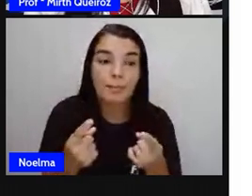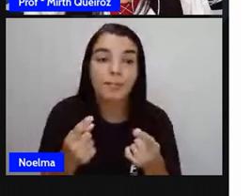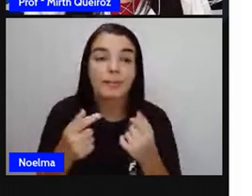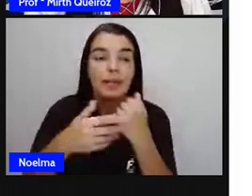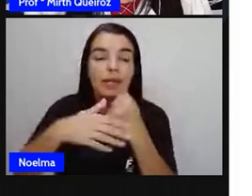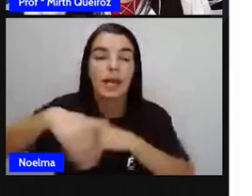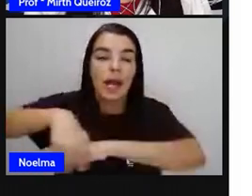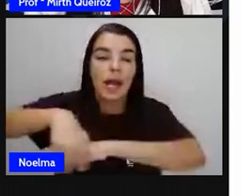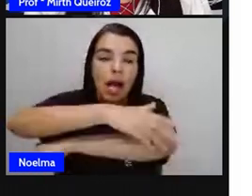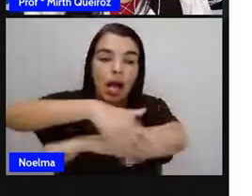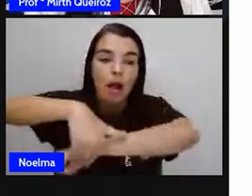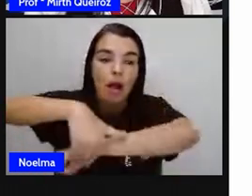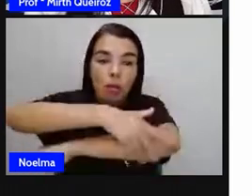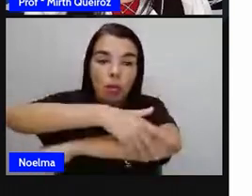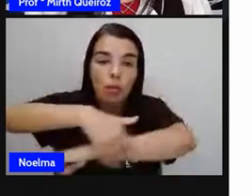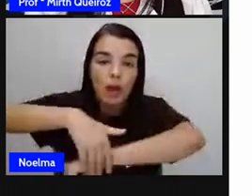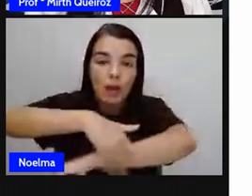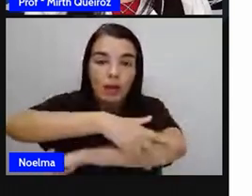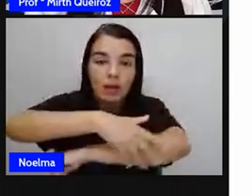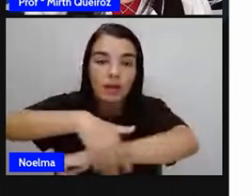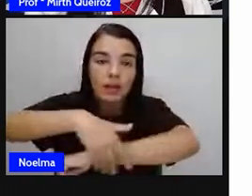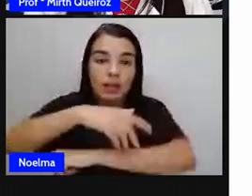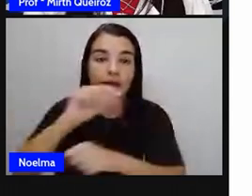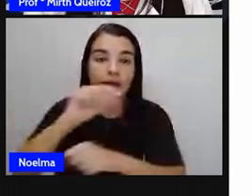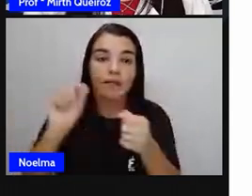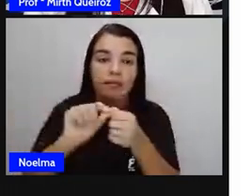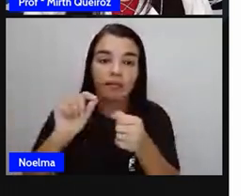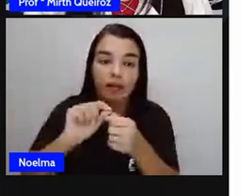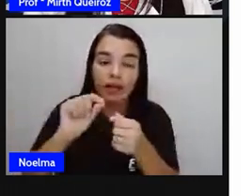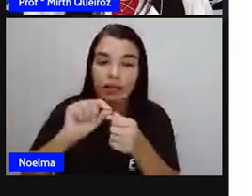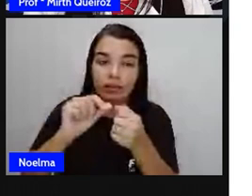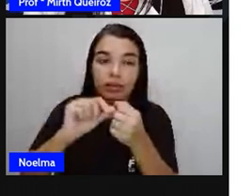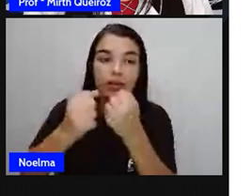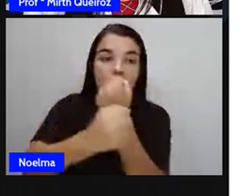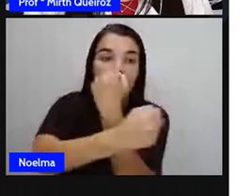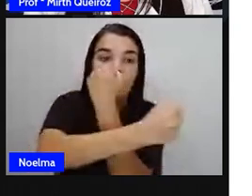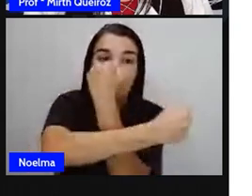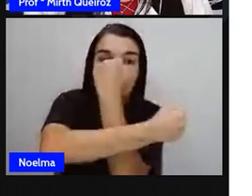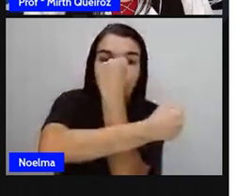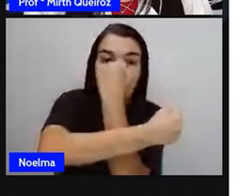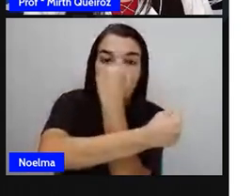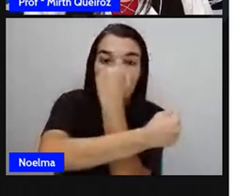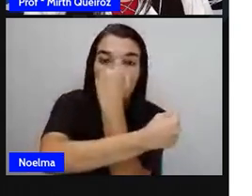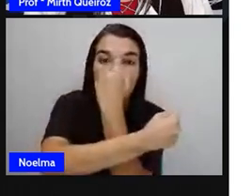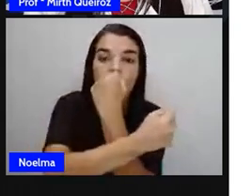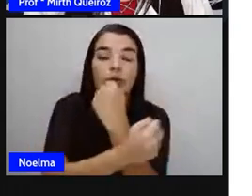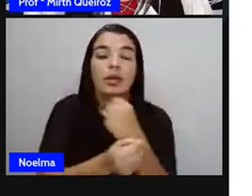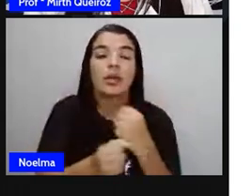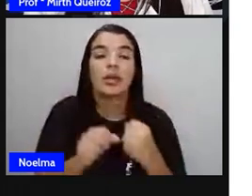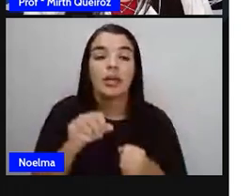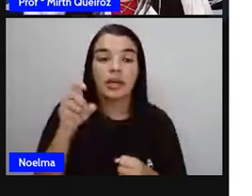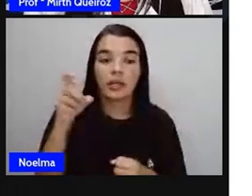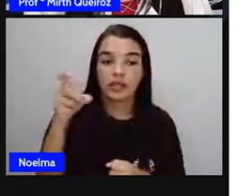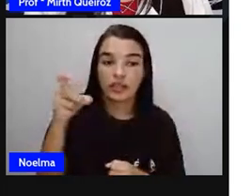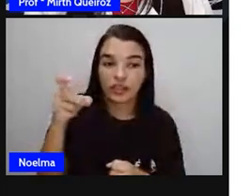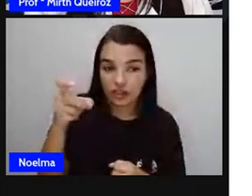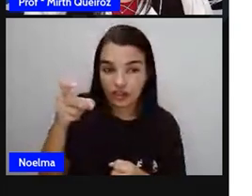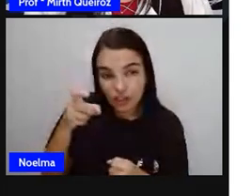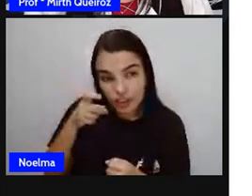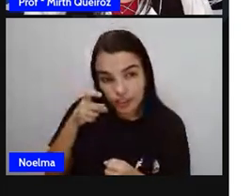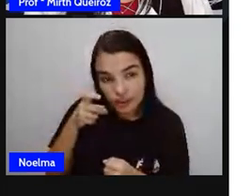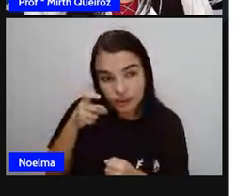entenderem que ali vai formar exatamente o ângulo de 90 graus. Então, a rua W, ela é